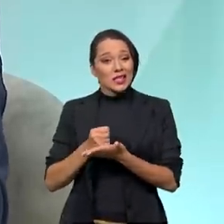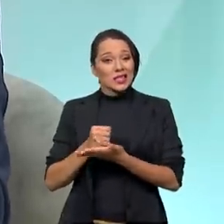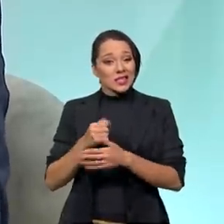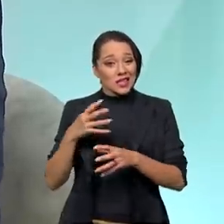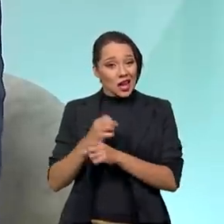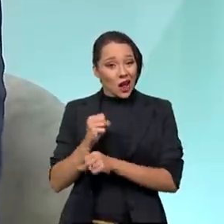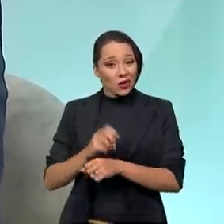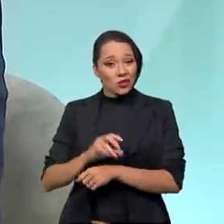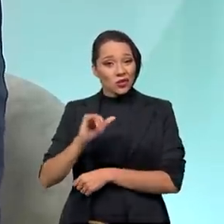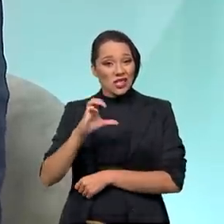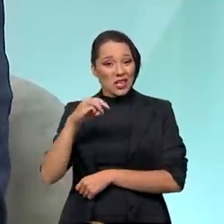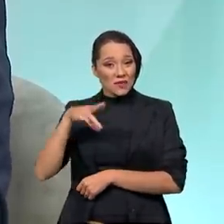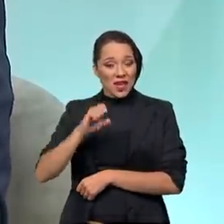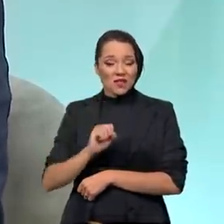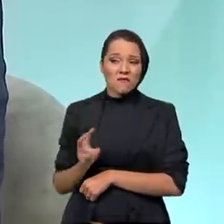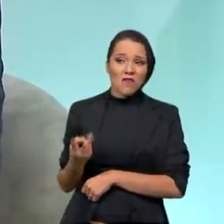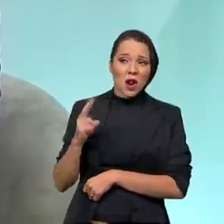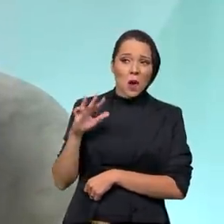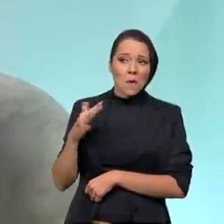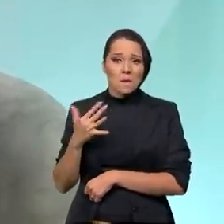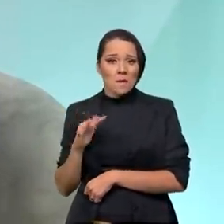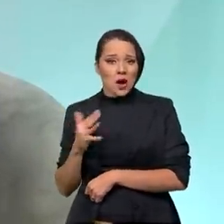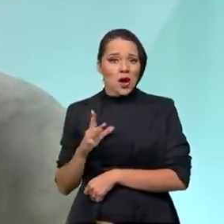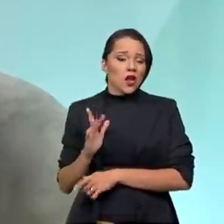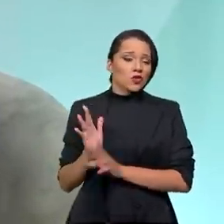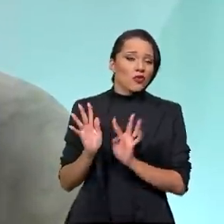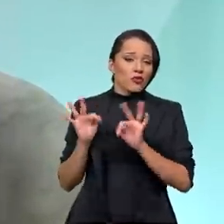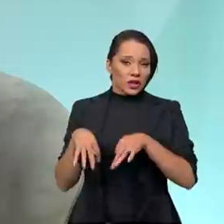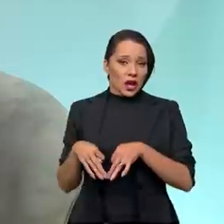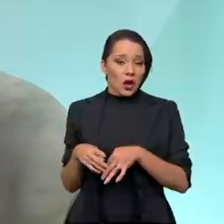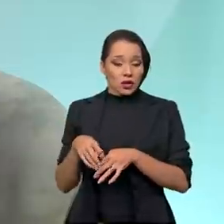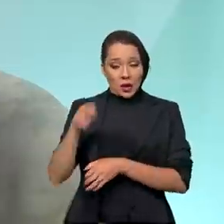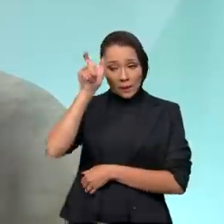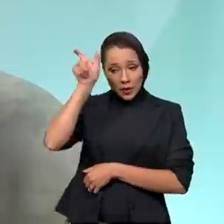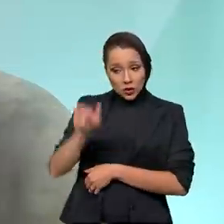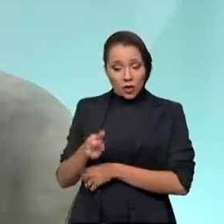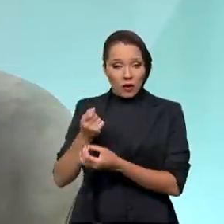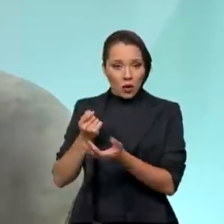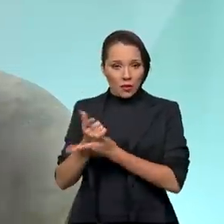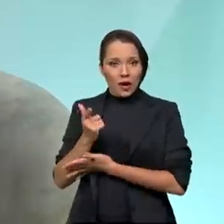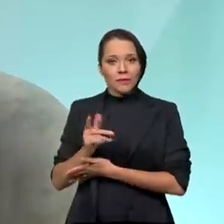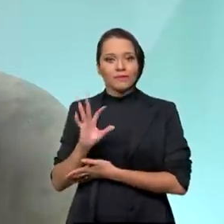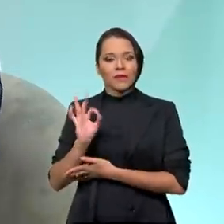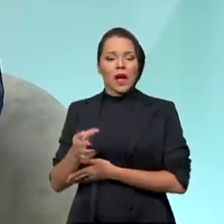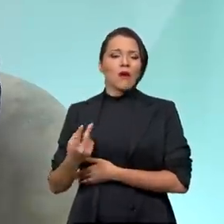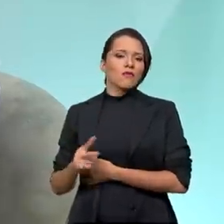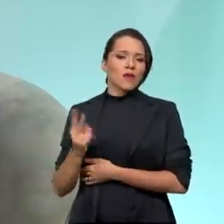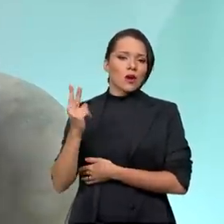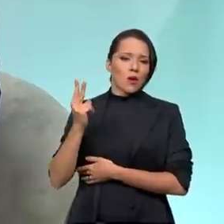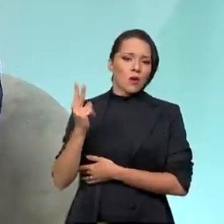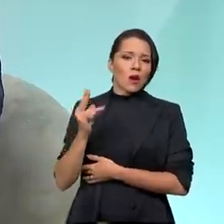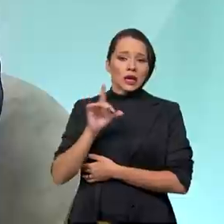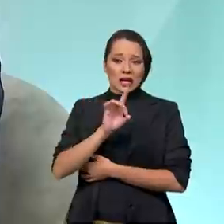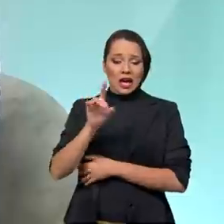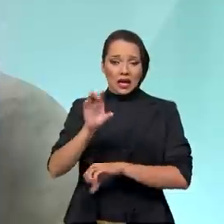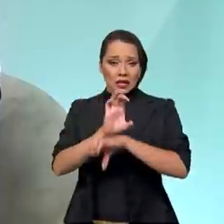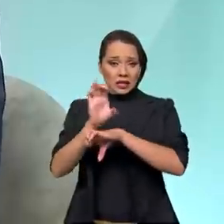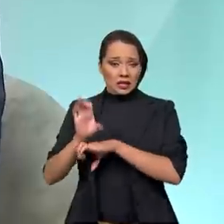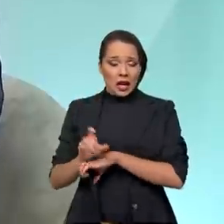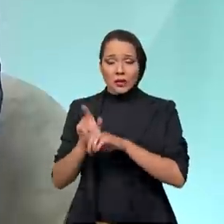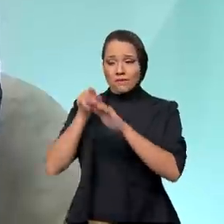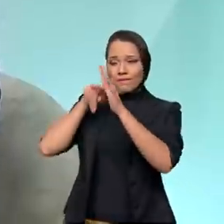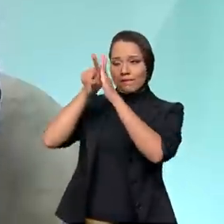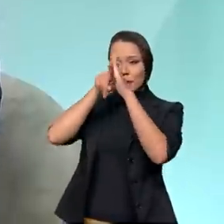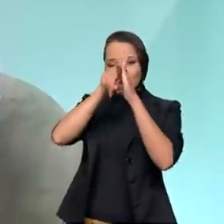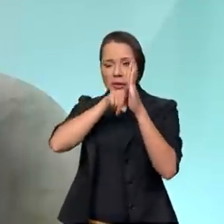ICMS é o que se chama o preço médio ponderado final ao consumidor, correto? É um preço, na verdade, que cada estado faz uma